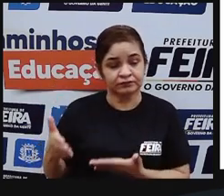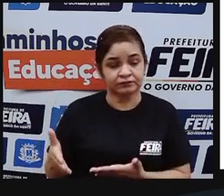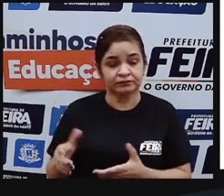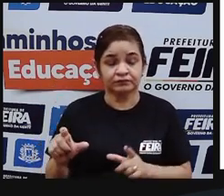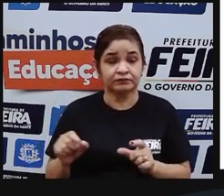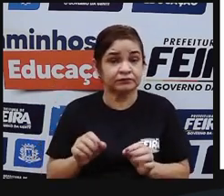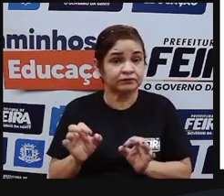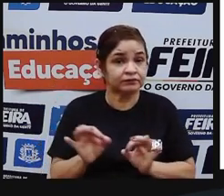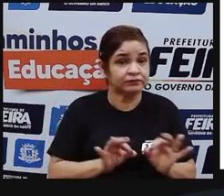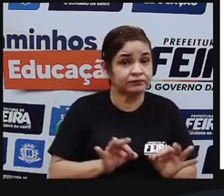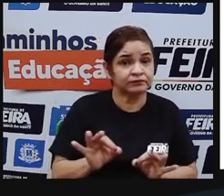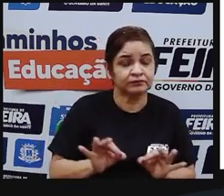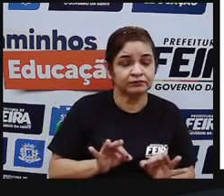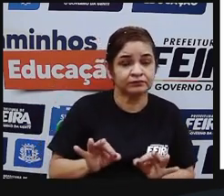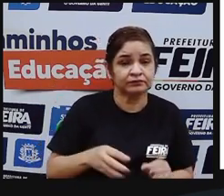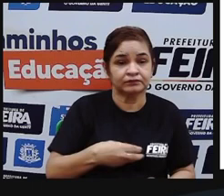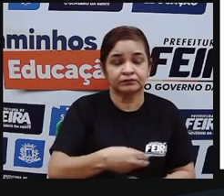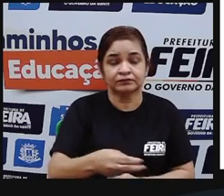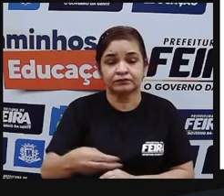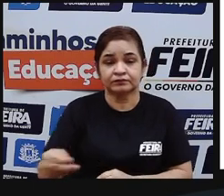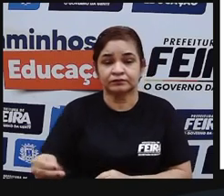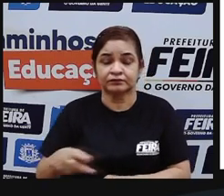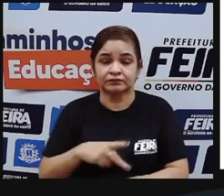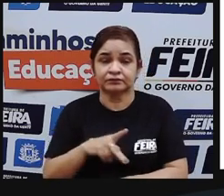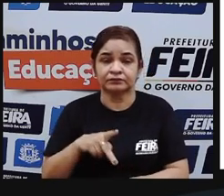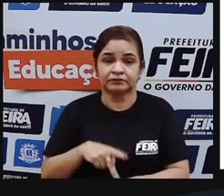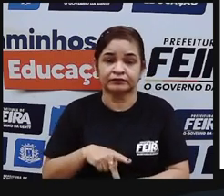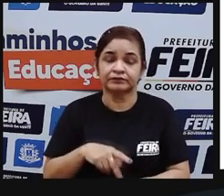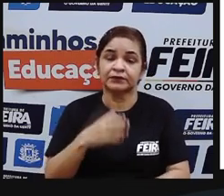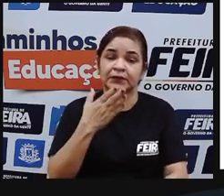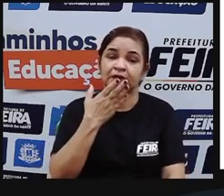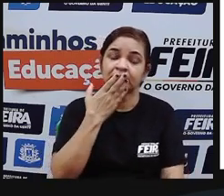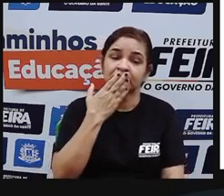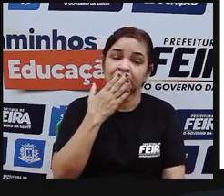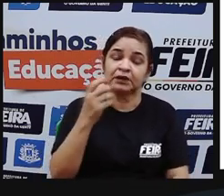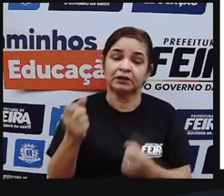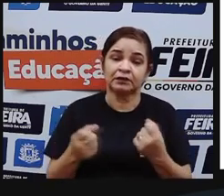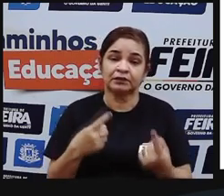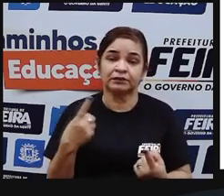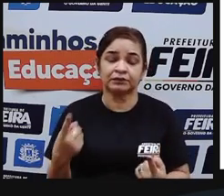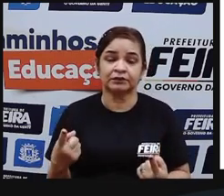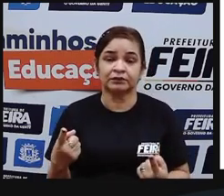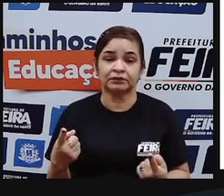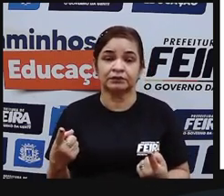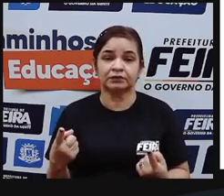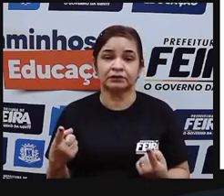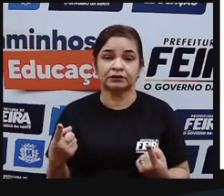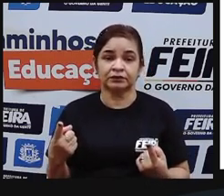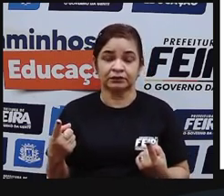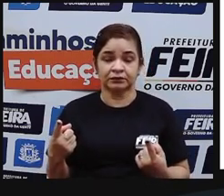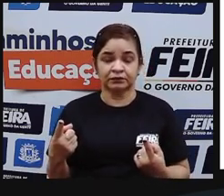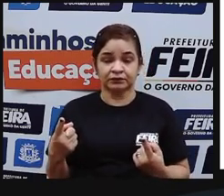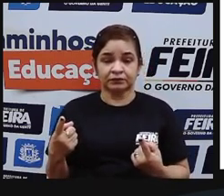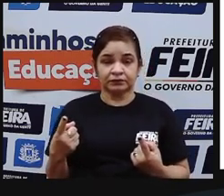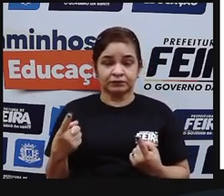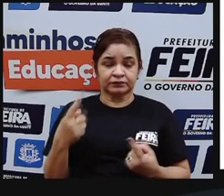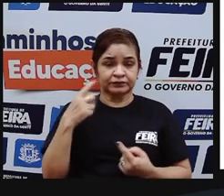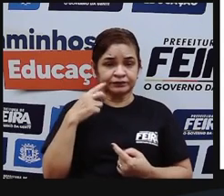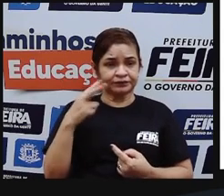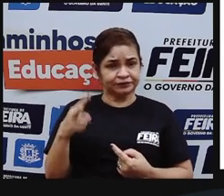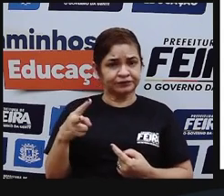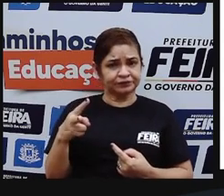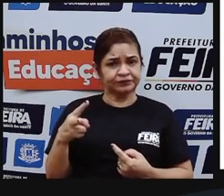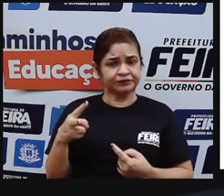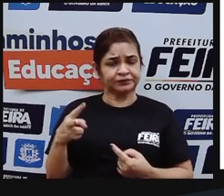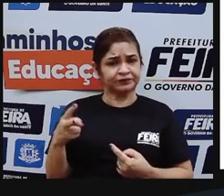organizado e distribuído em nações indígenas. Algumas delas a gente viu no material